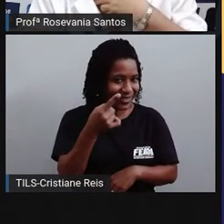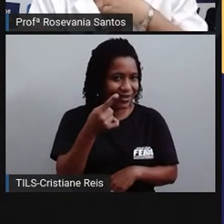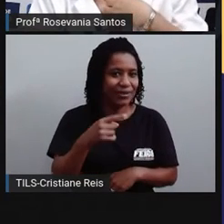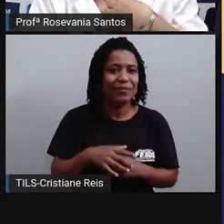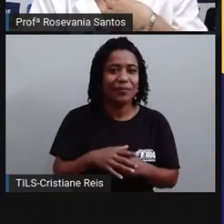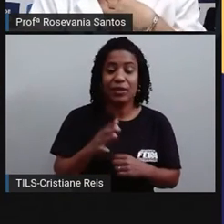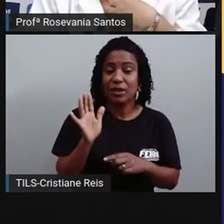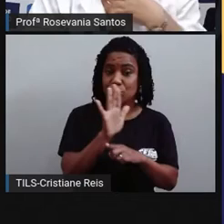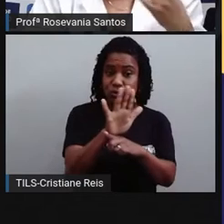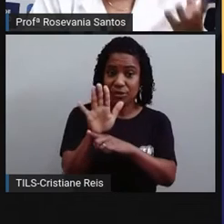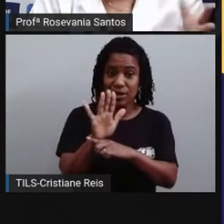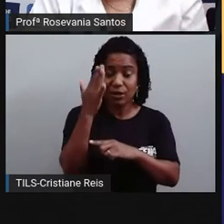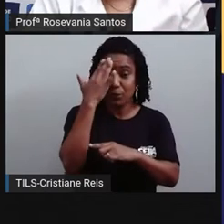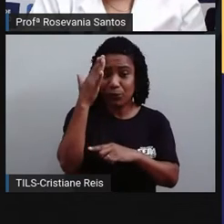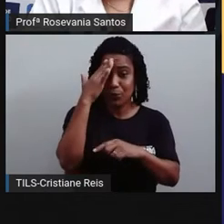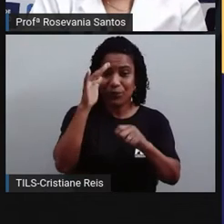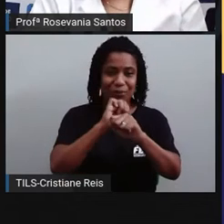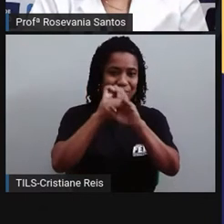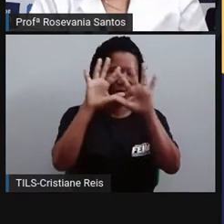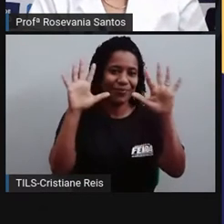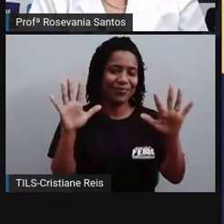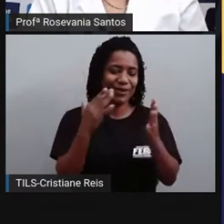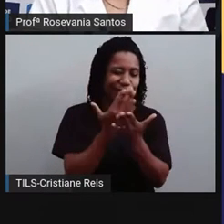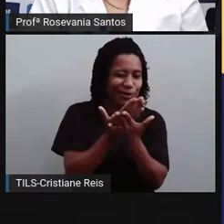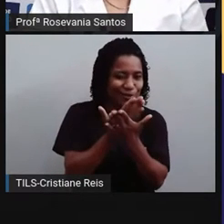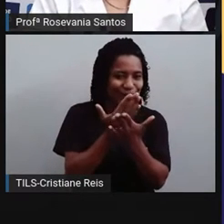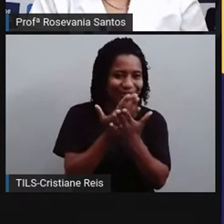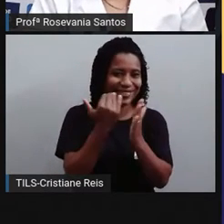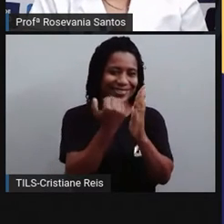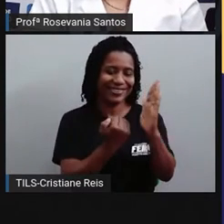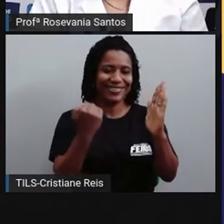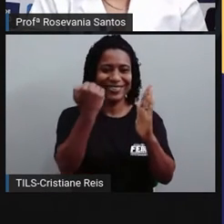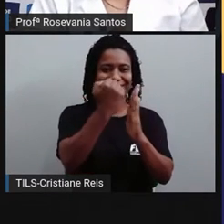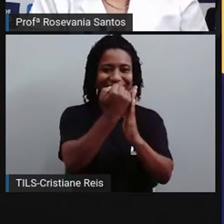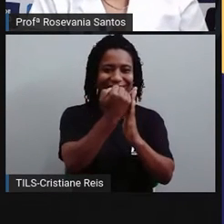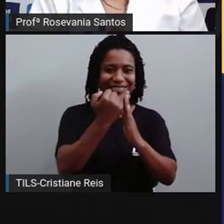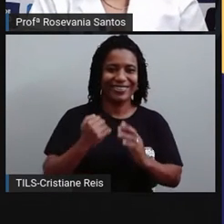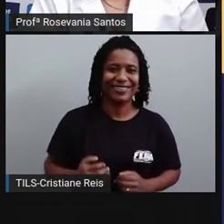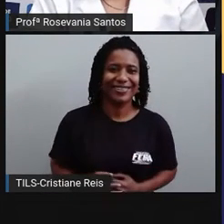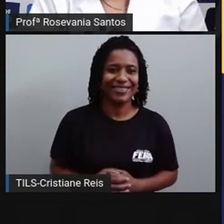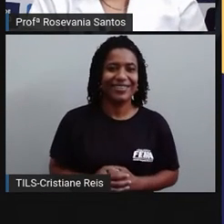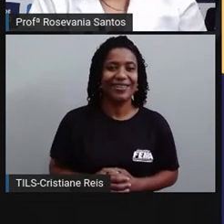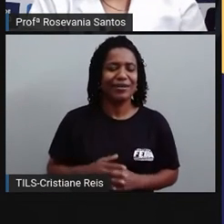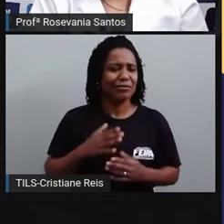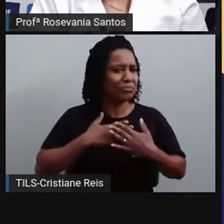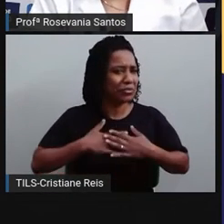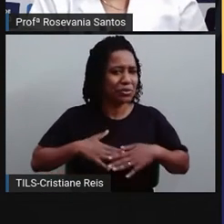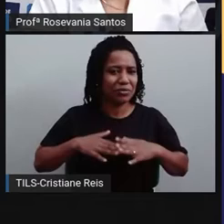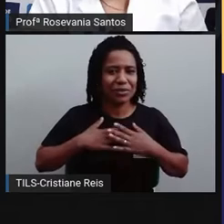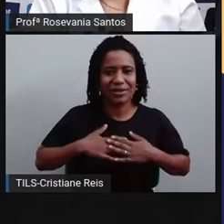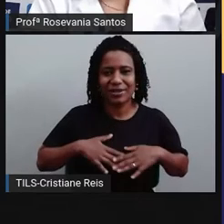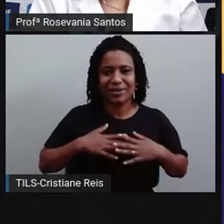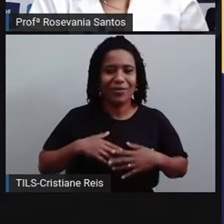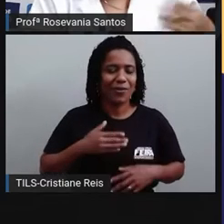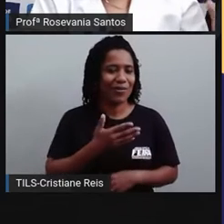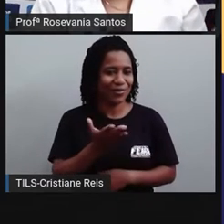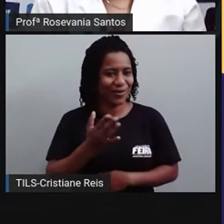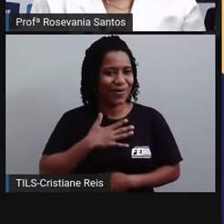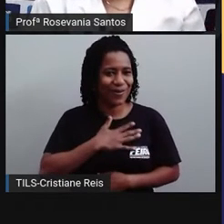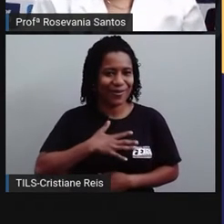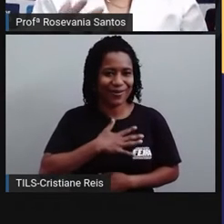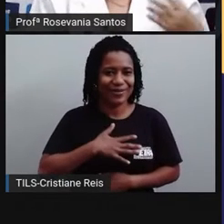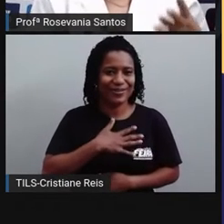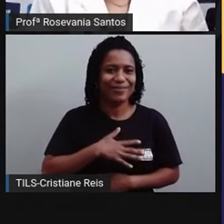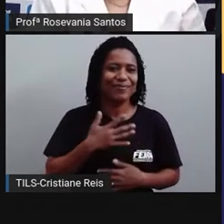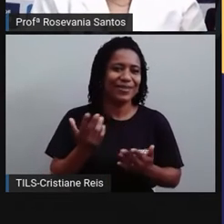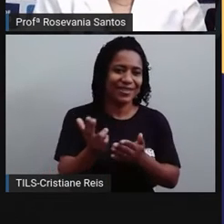que venha ajudar muito você na hora de estar estudando esse assunto, que ele é bem tranquilinho, a maioria de vocês gosta, principalmente quando a gente